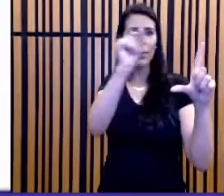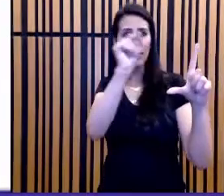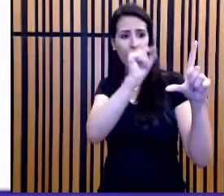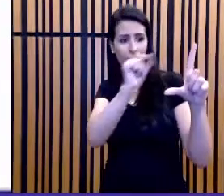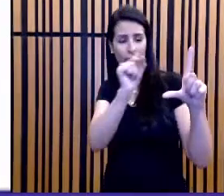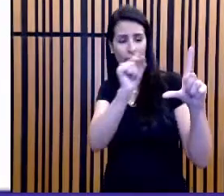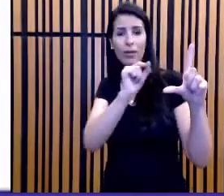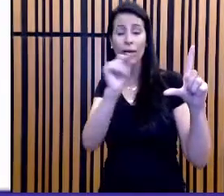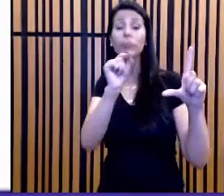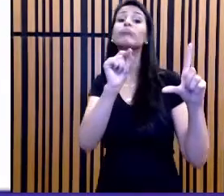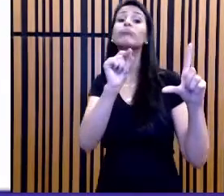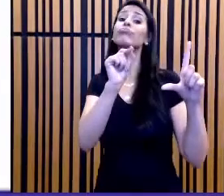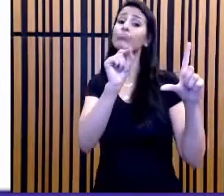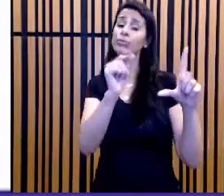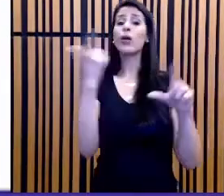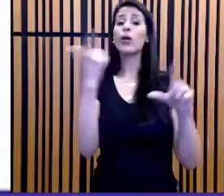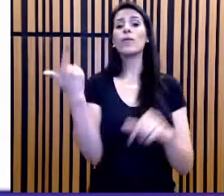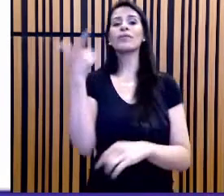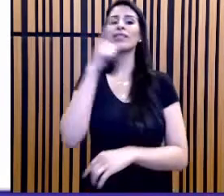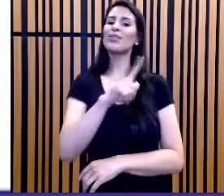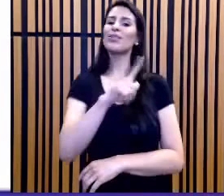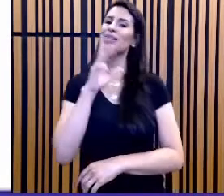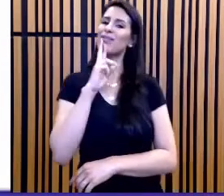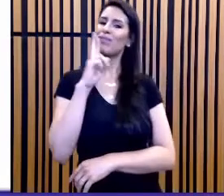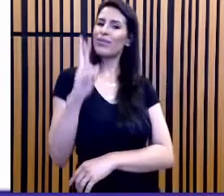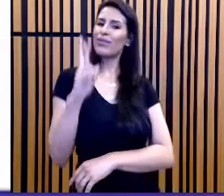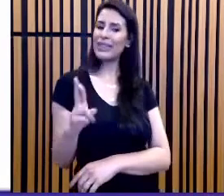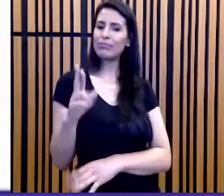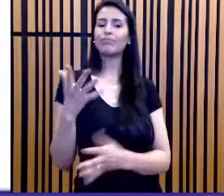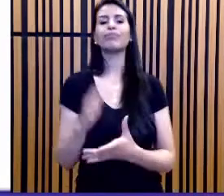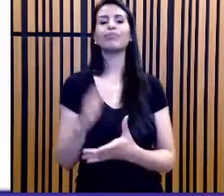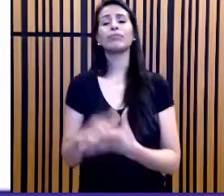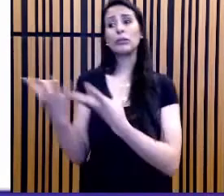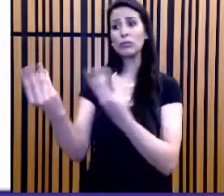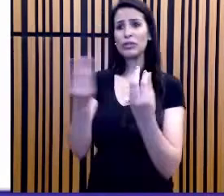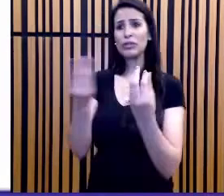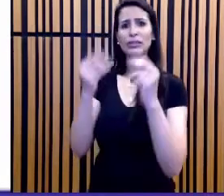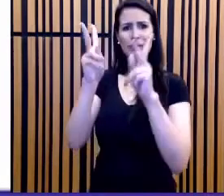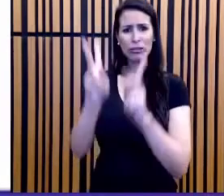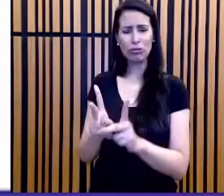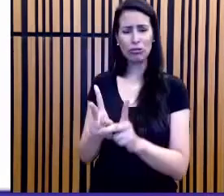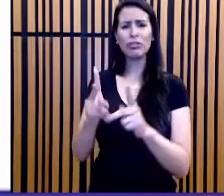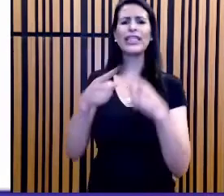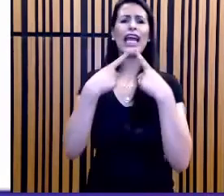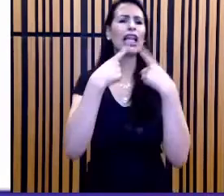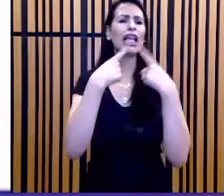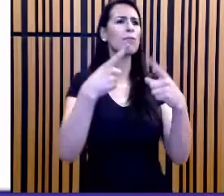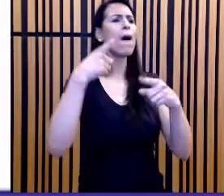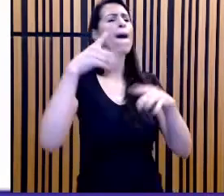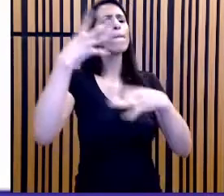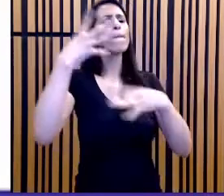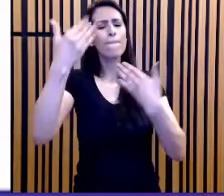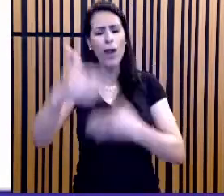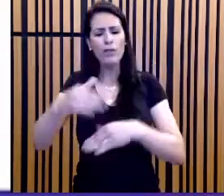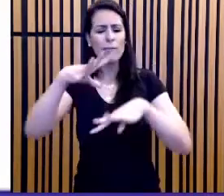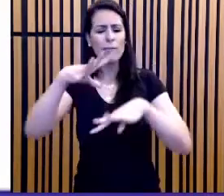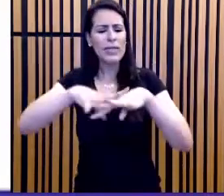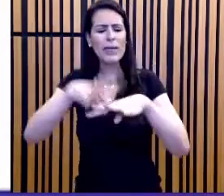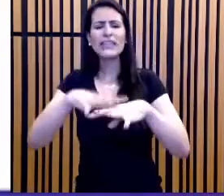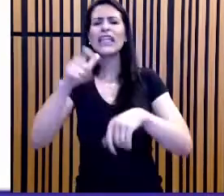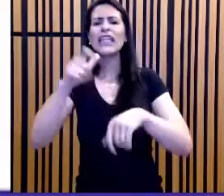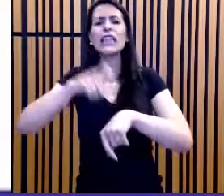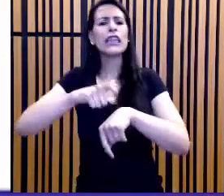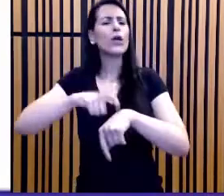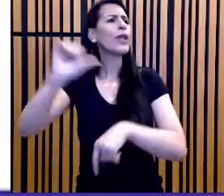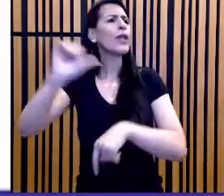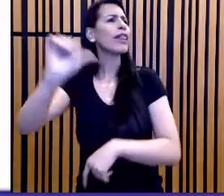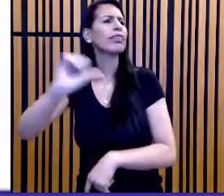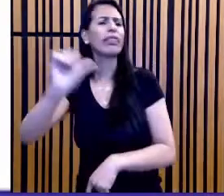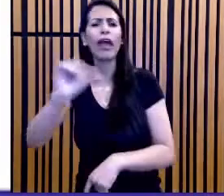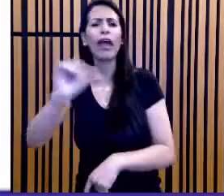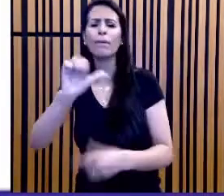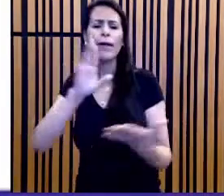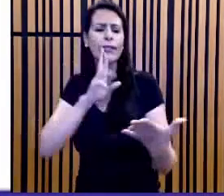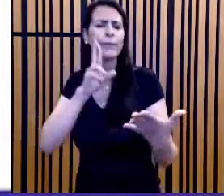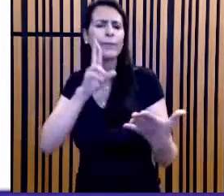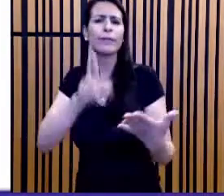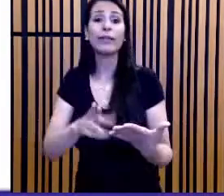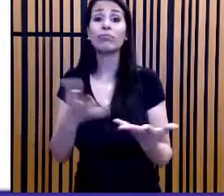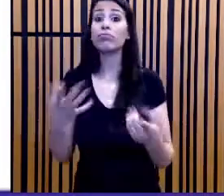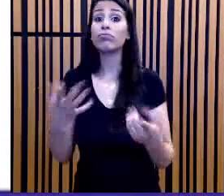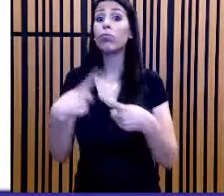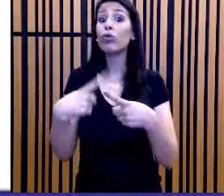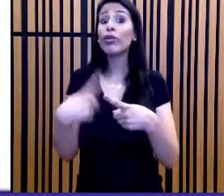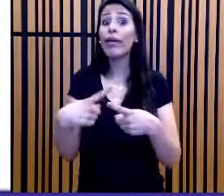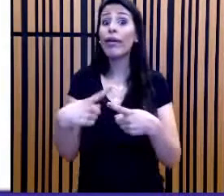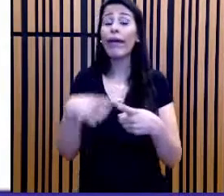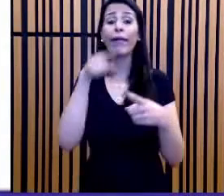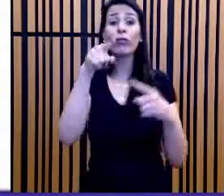precisa, na imensa maioria. As pessoas reclamam. Não dá tempo de resolver a prova de matemática do Enem. Não dá tempo, porque você lê cada